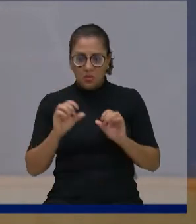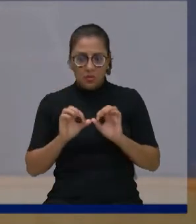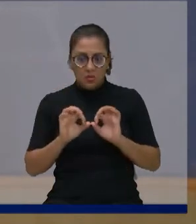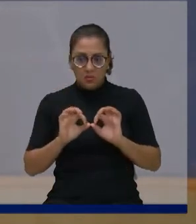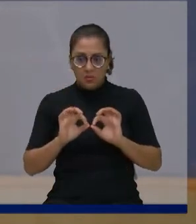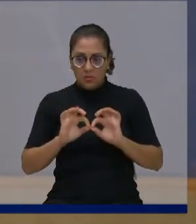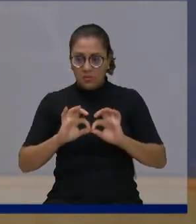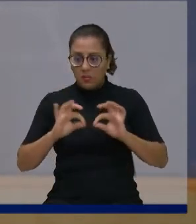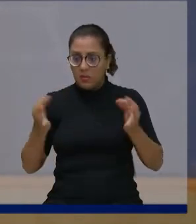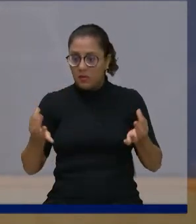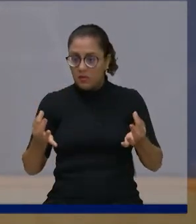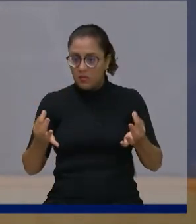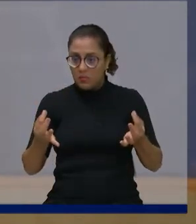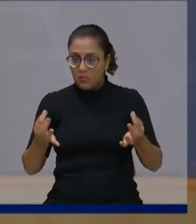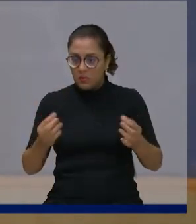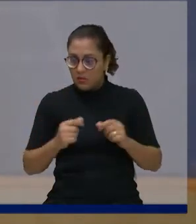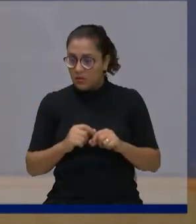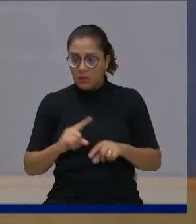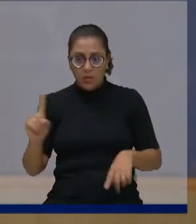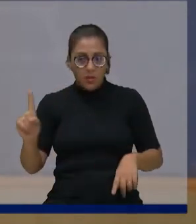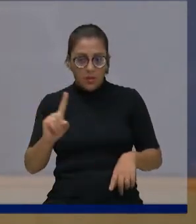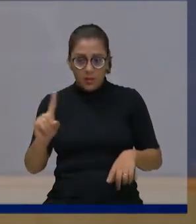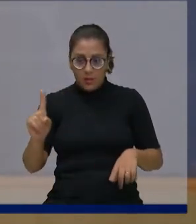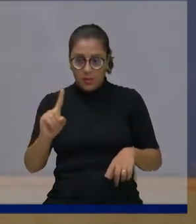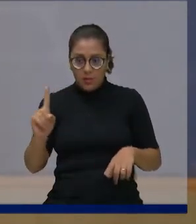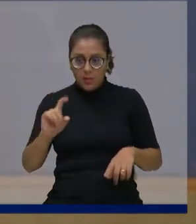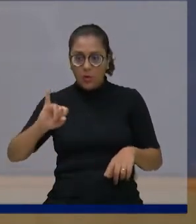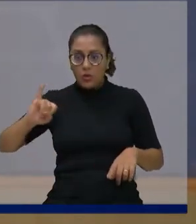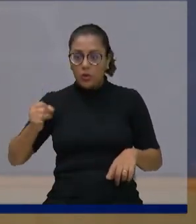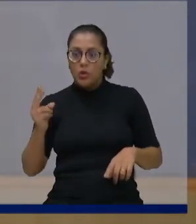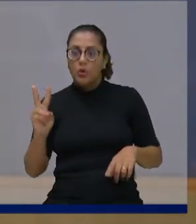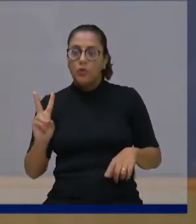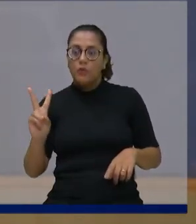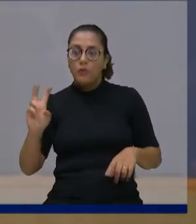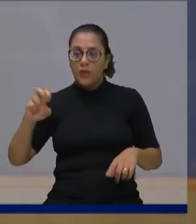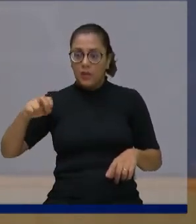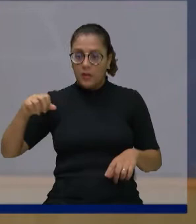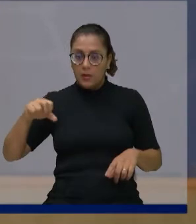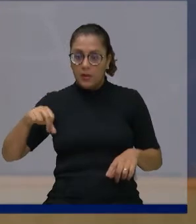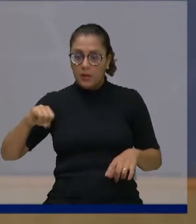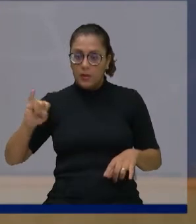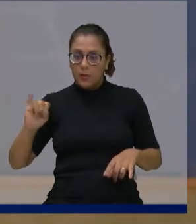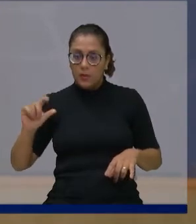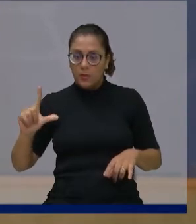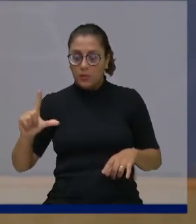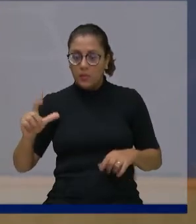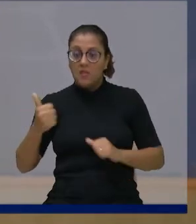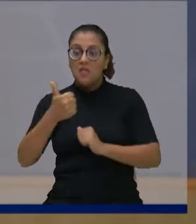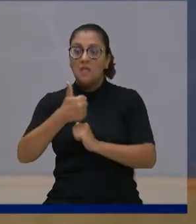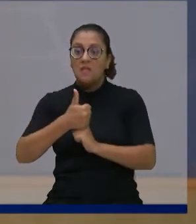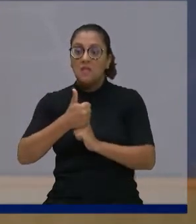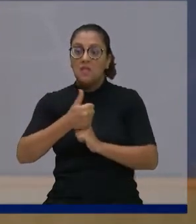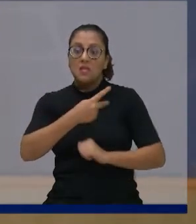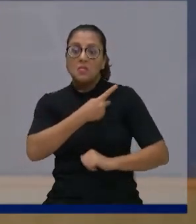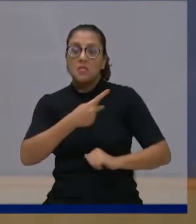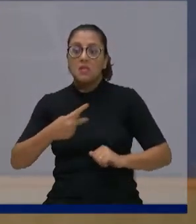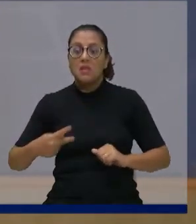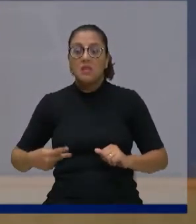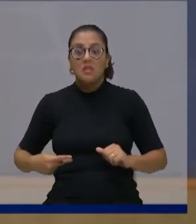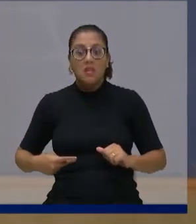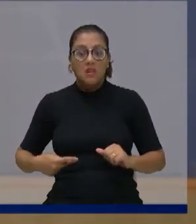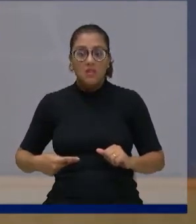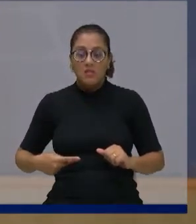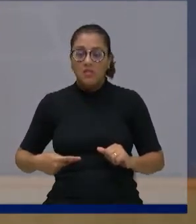O vereador juvenil é o primeiro vice-presidente dessa casa. O vereador juvenil